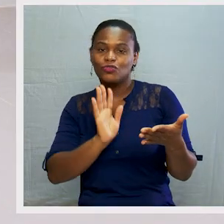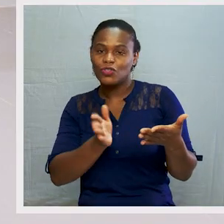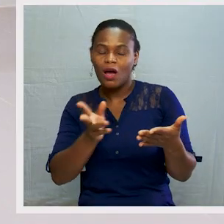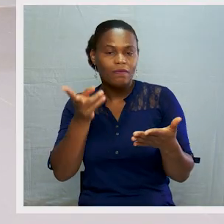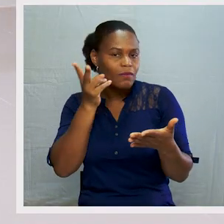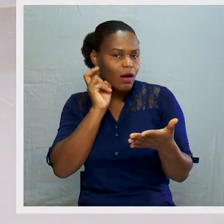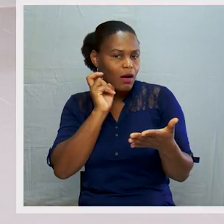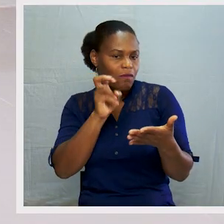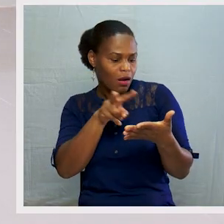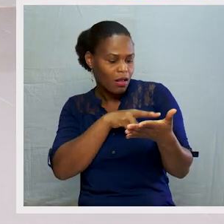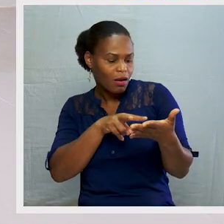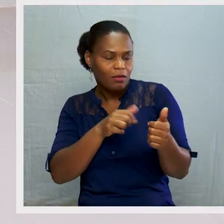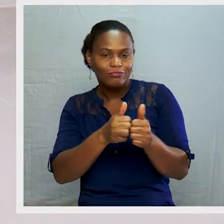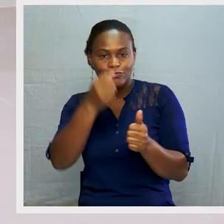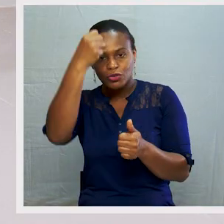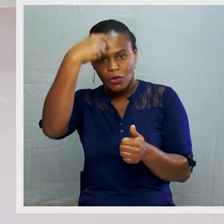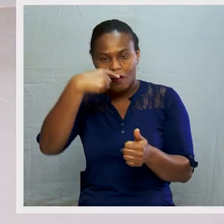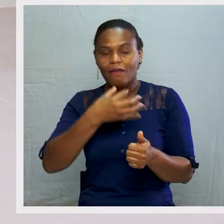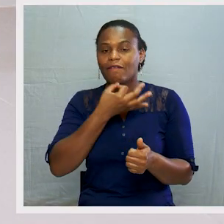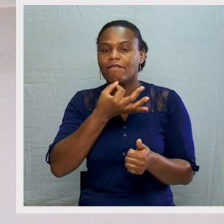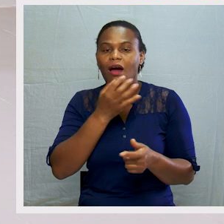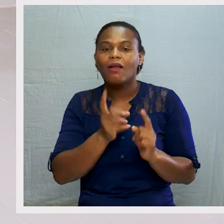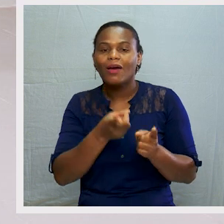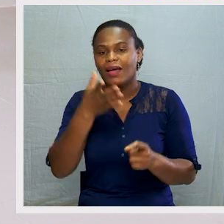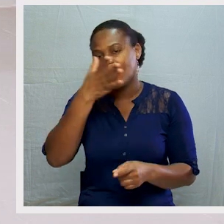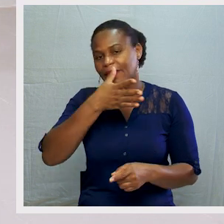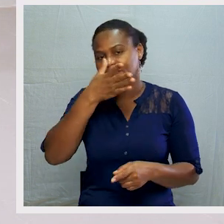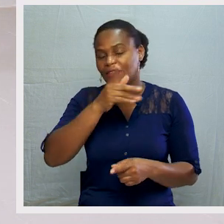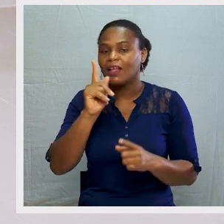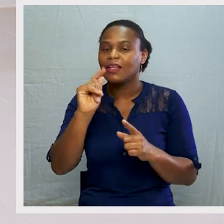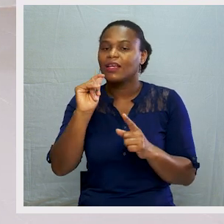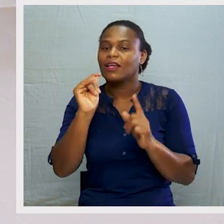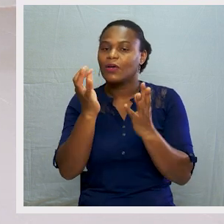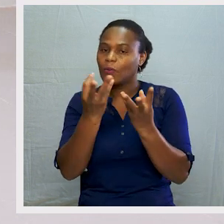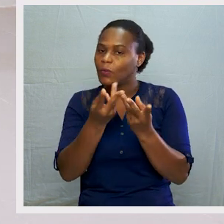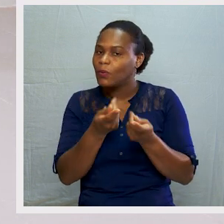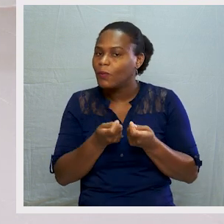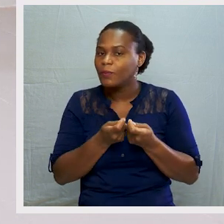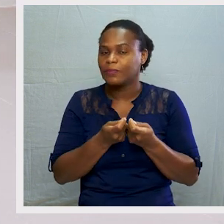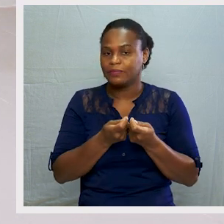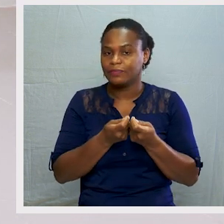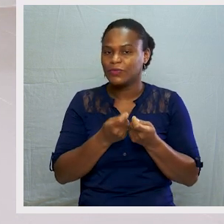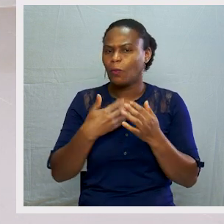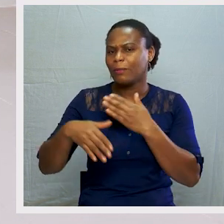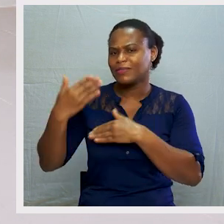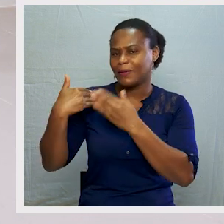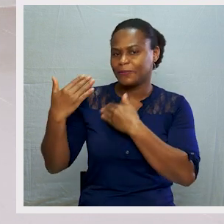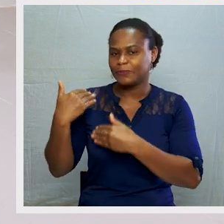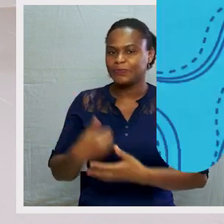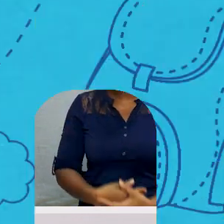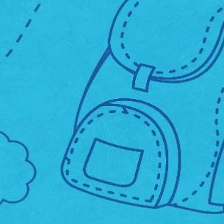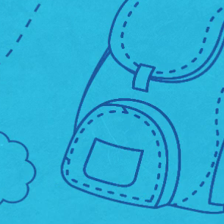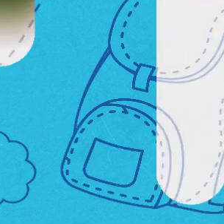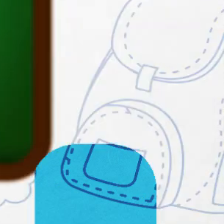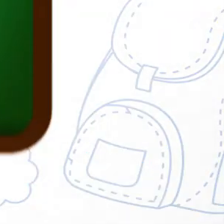acabamos de ouvir, com a história, que fala de atividades econômicas do passado.